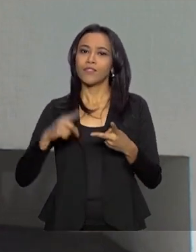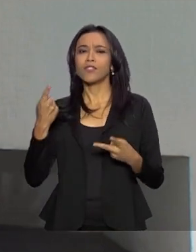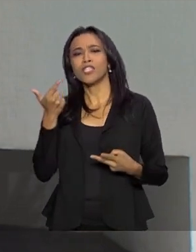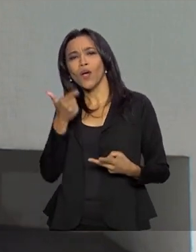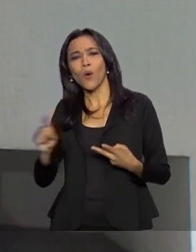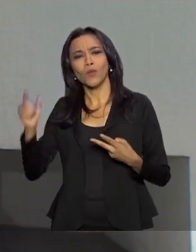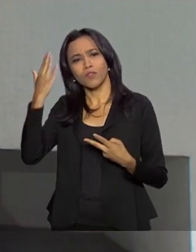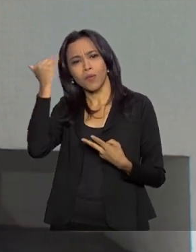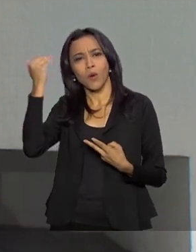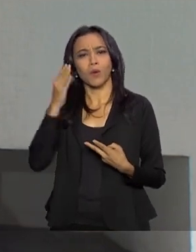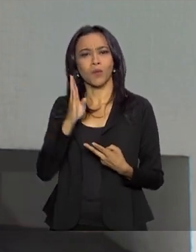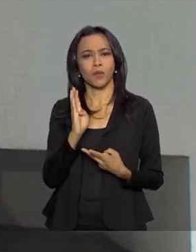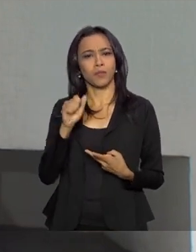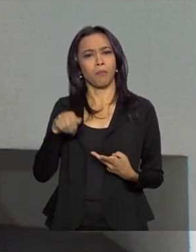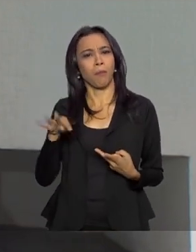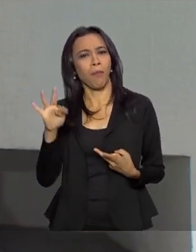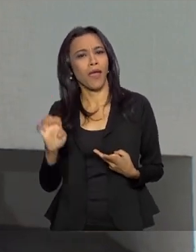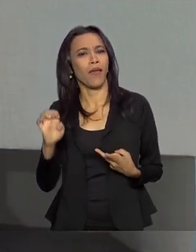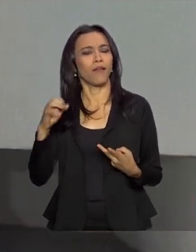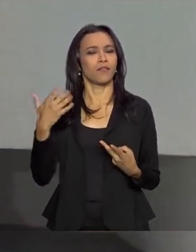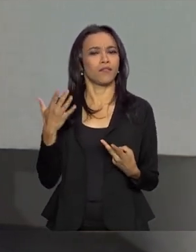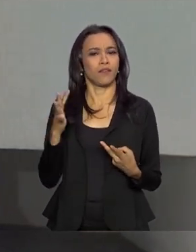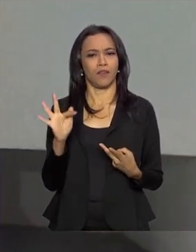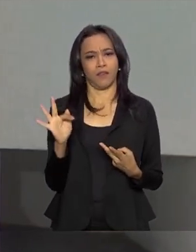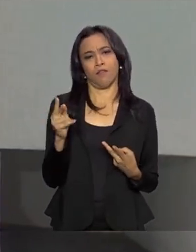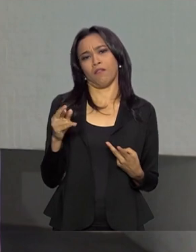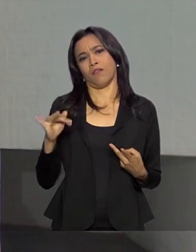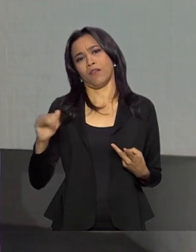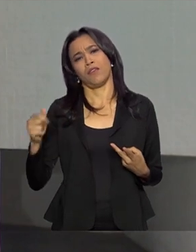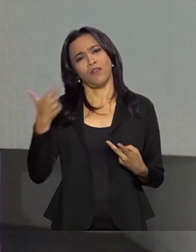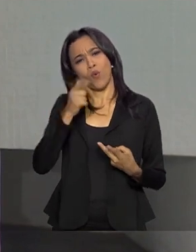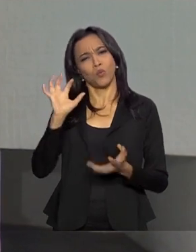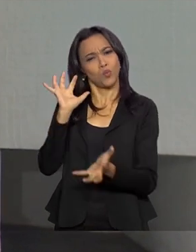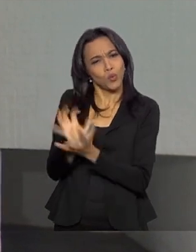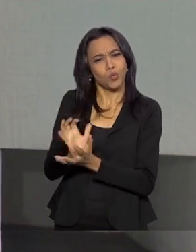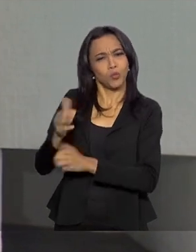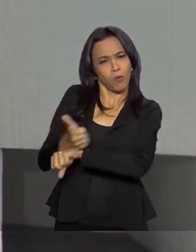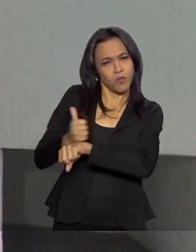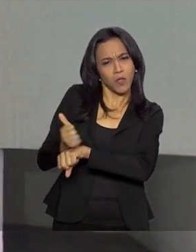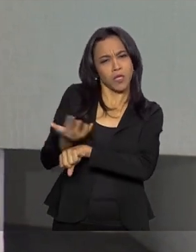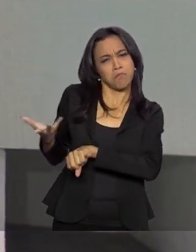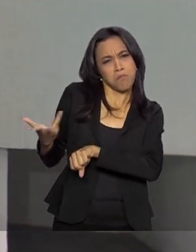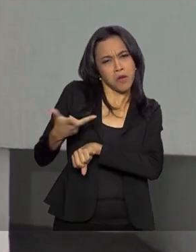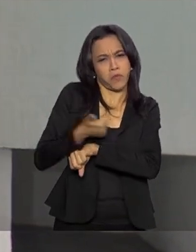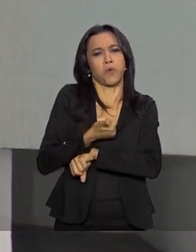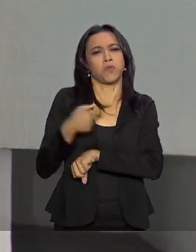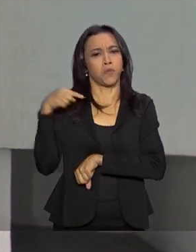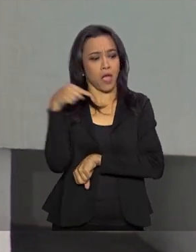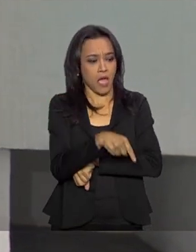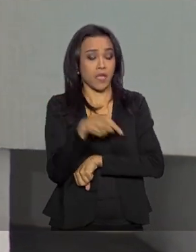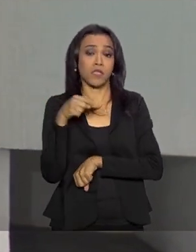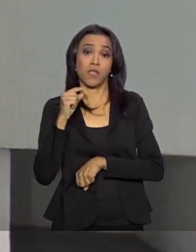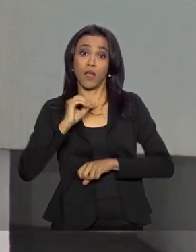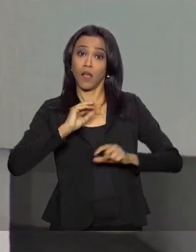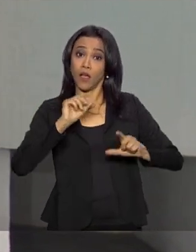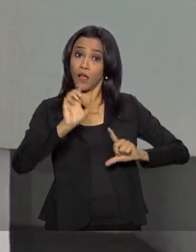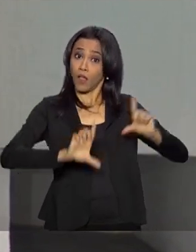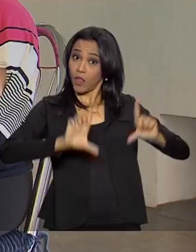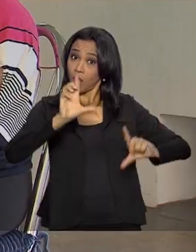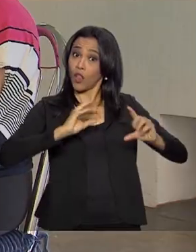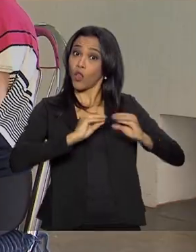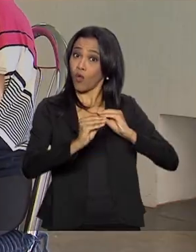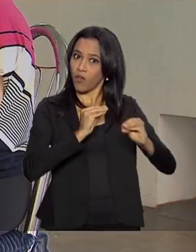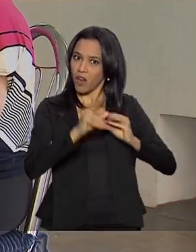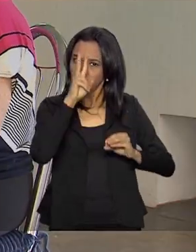um elenco maravilhoso. Então, essa novela foi muito forte.